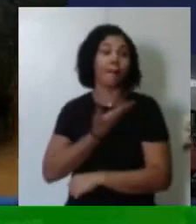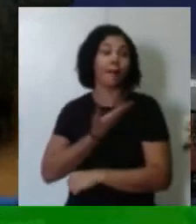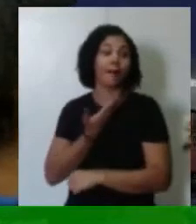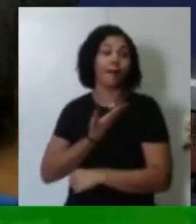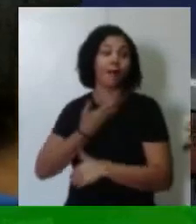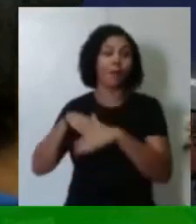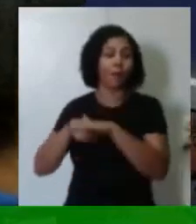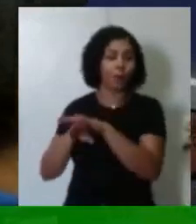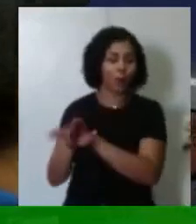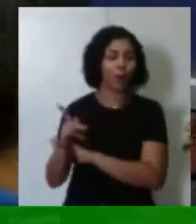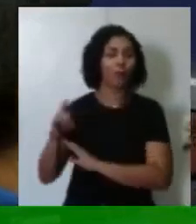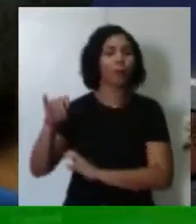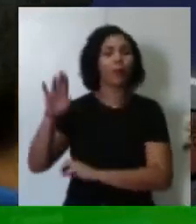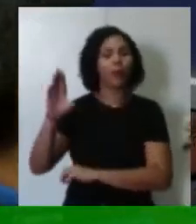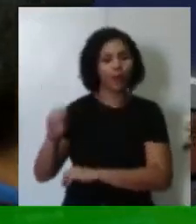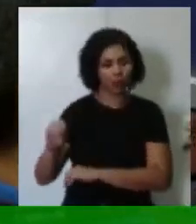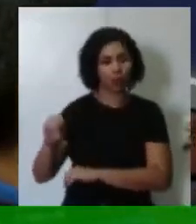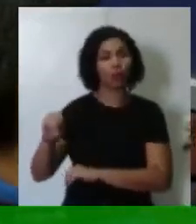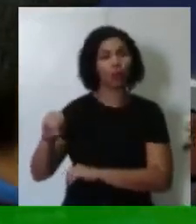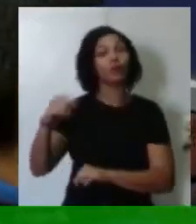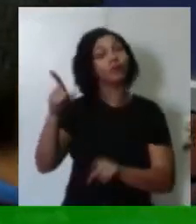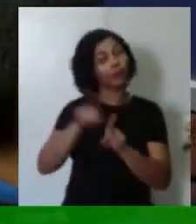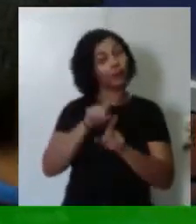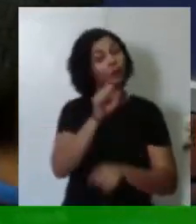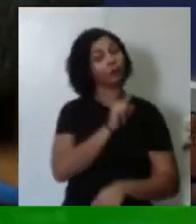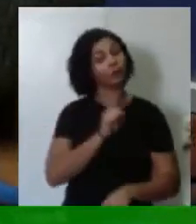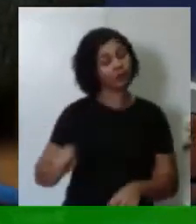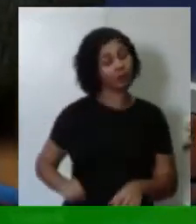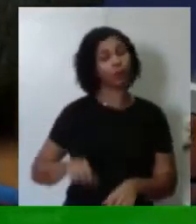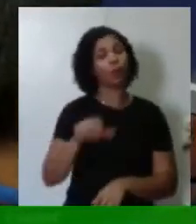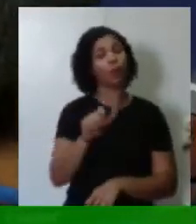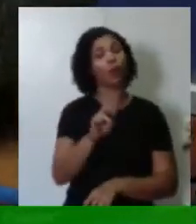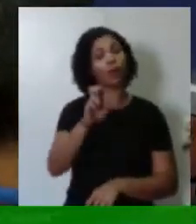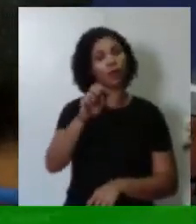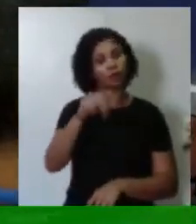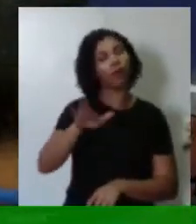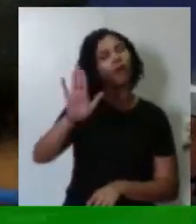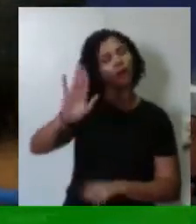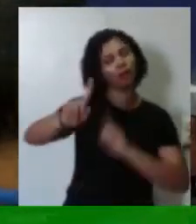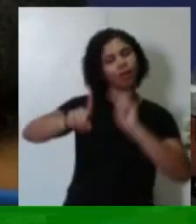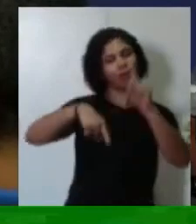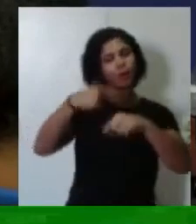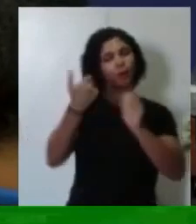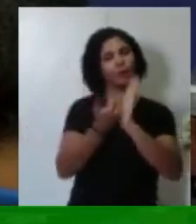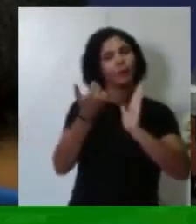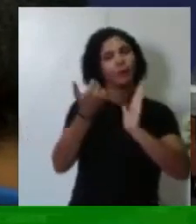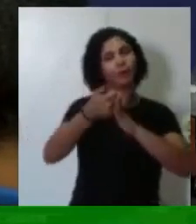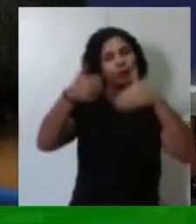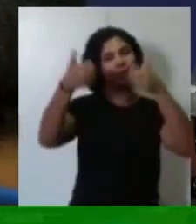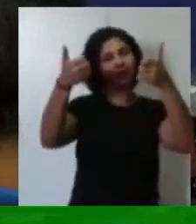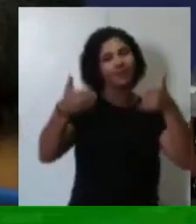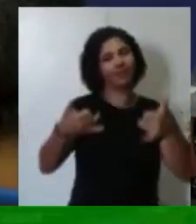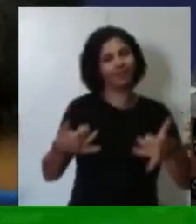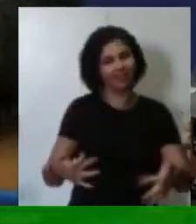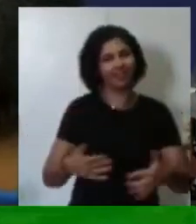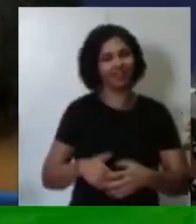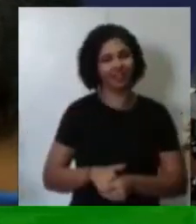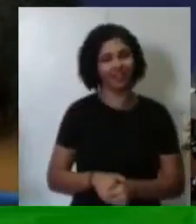Pedro Collor, com o próprio senador Arnão de Mello. Eu chego já no senador. e aí,